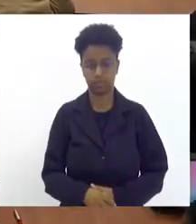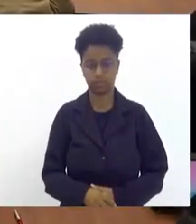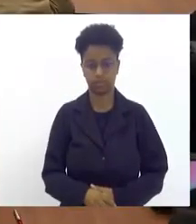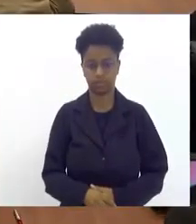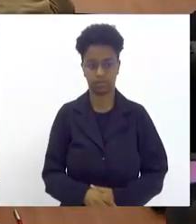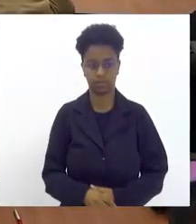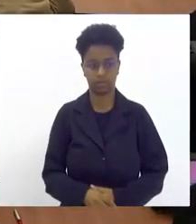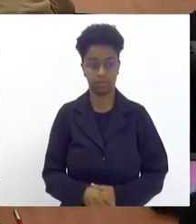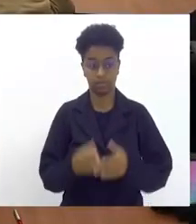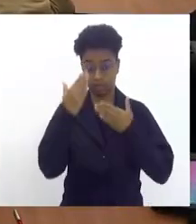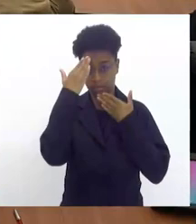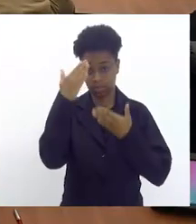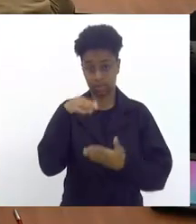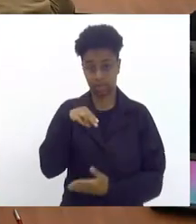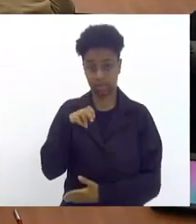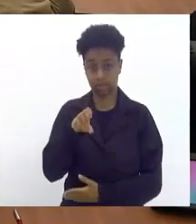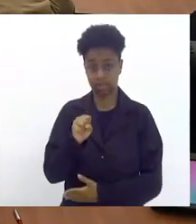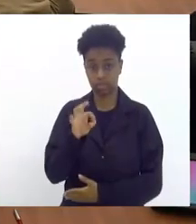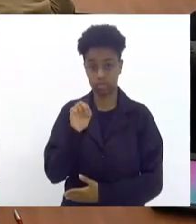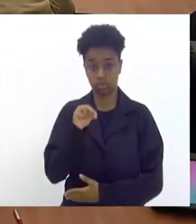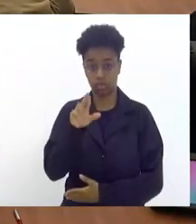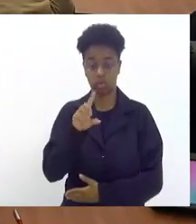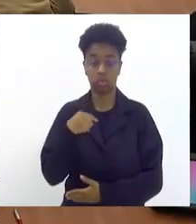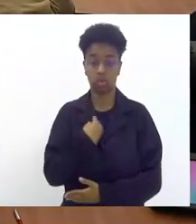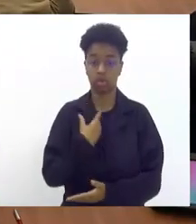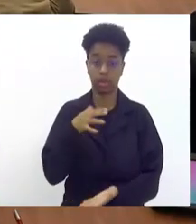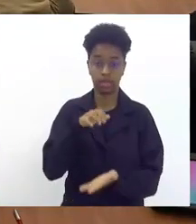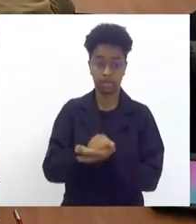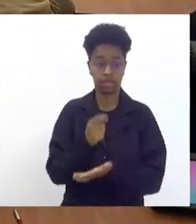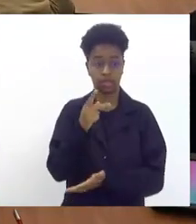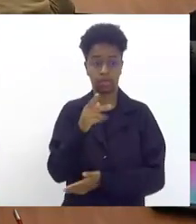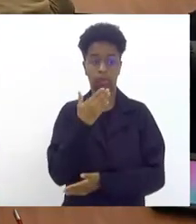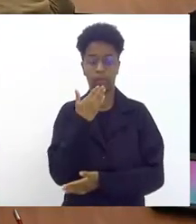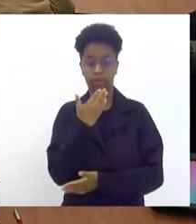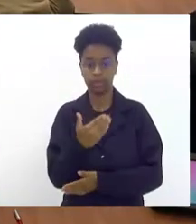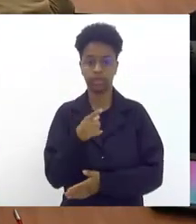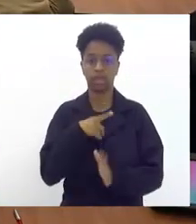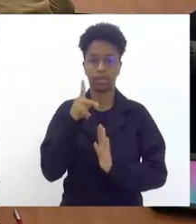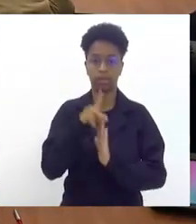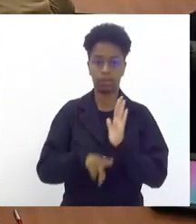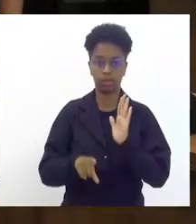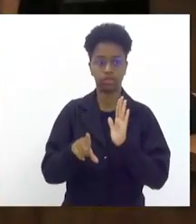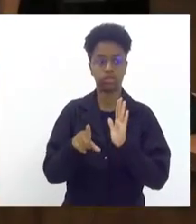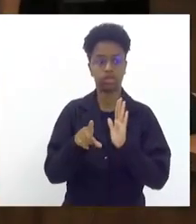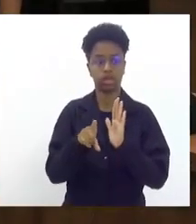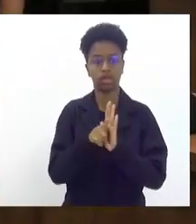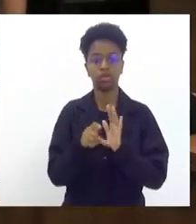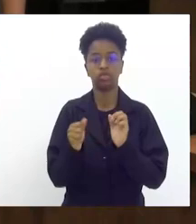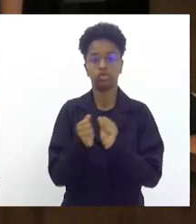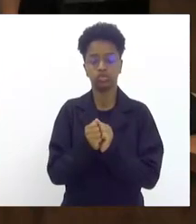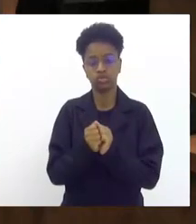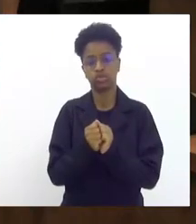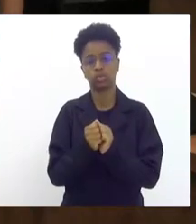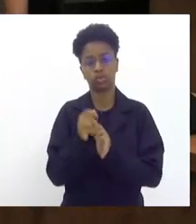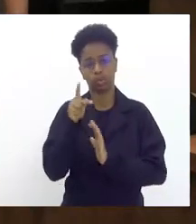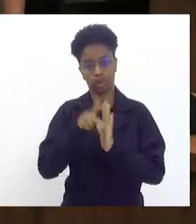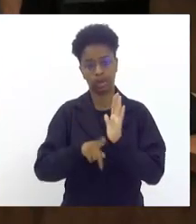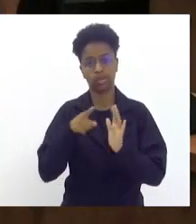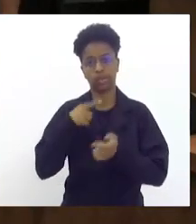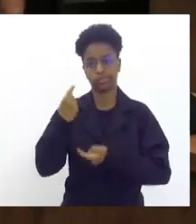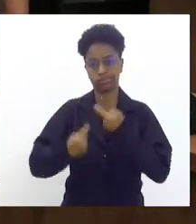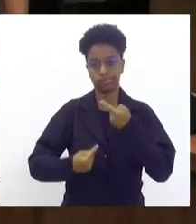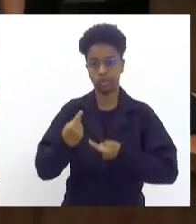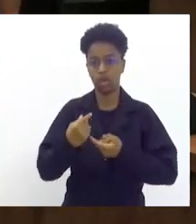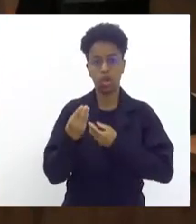obrigado Nestor vamos aqui registrar aqui o seu pedido tem um projeto dentro desses projetos aqui que estão sendo discutidos que trata do